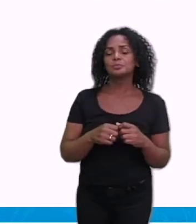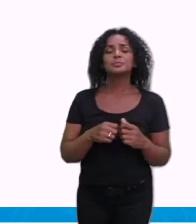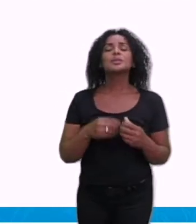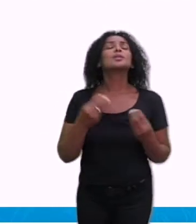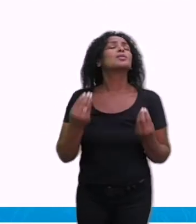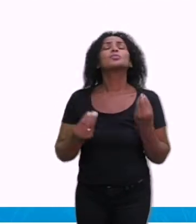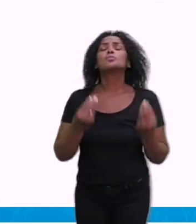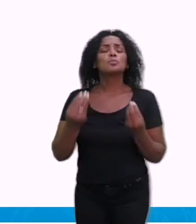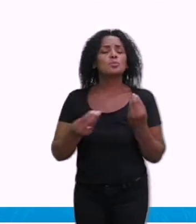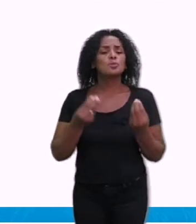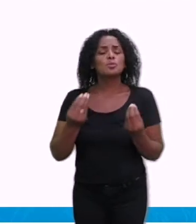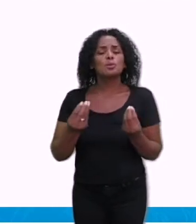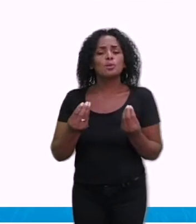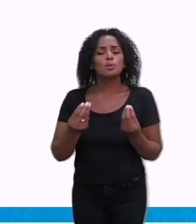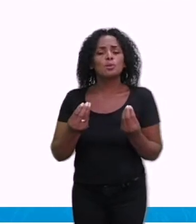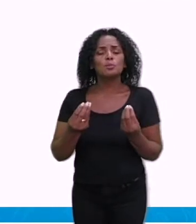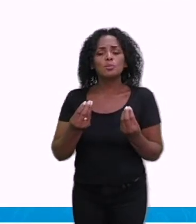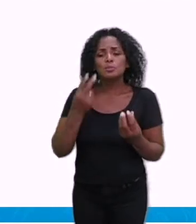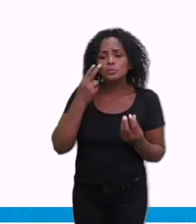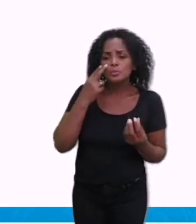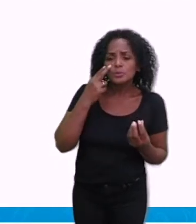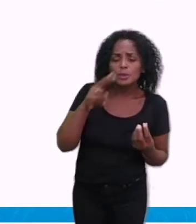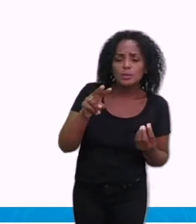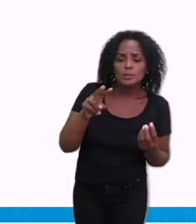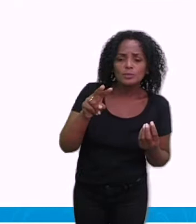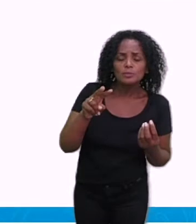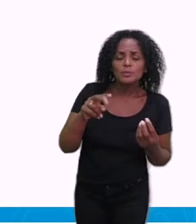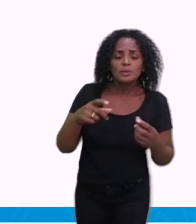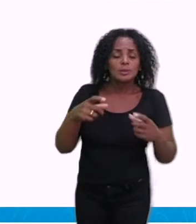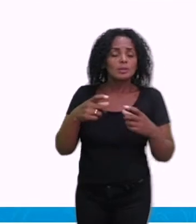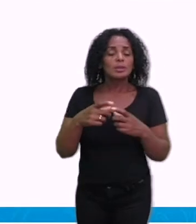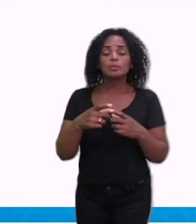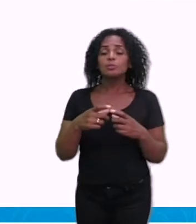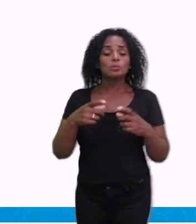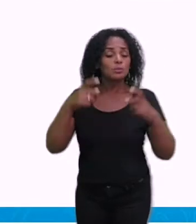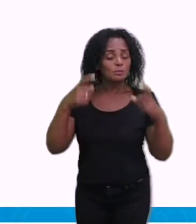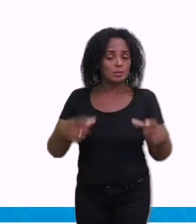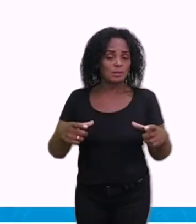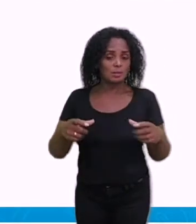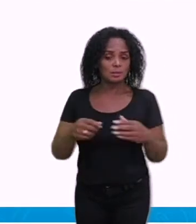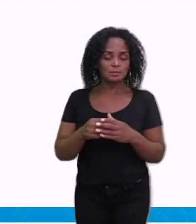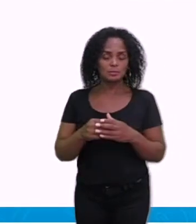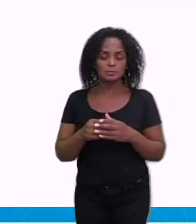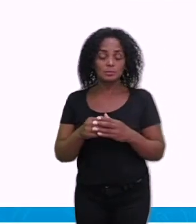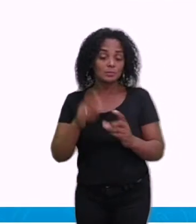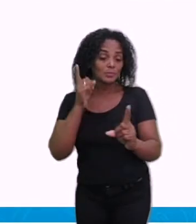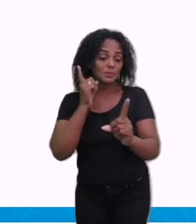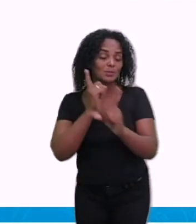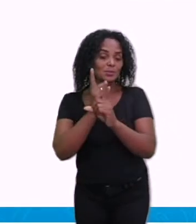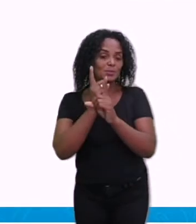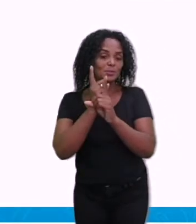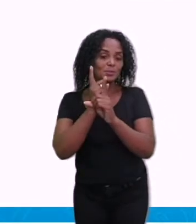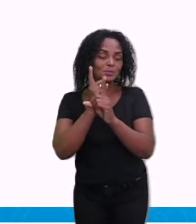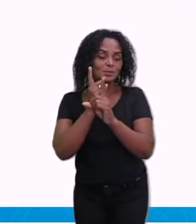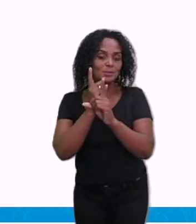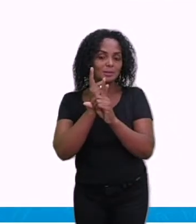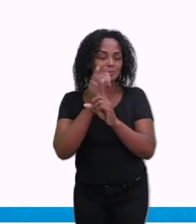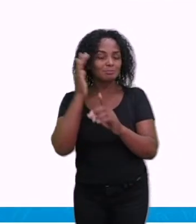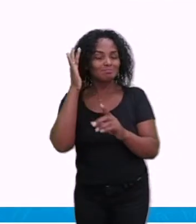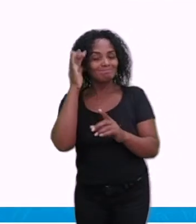E como que ele vê aí que é um possível criadouro? É onde ele acha que a água vai empoçar.